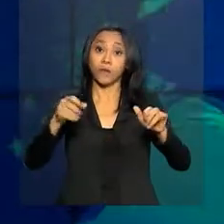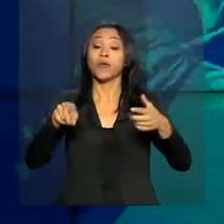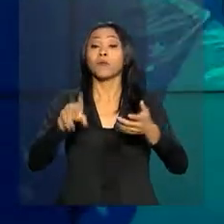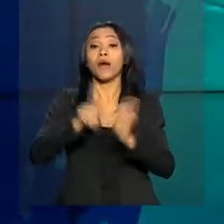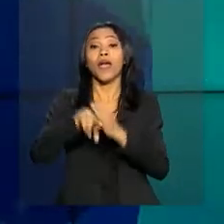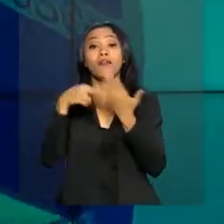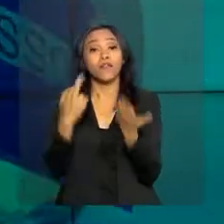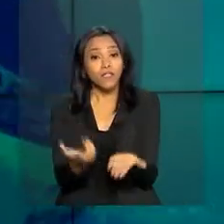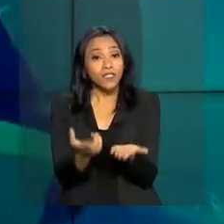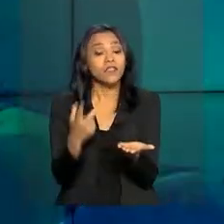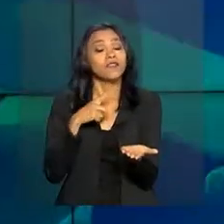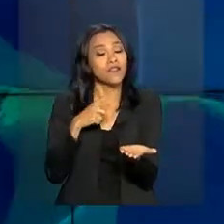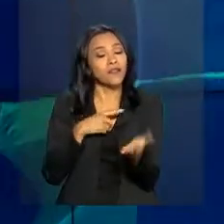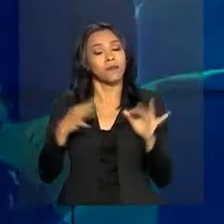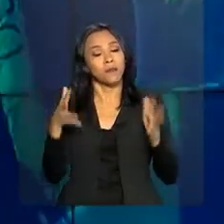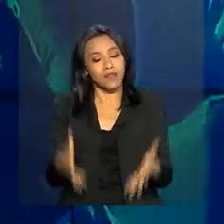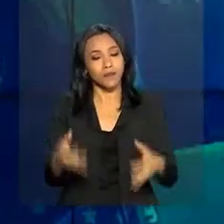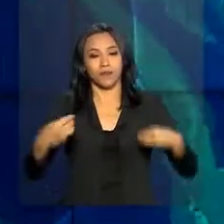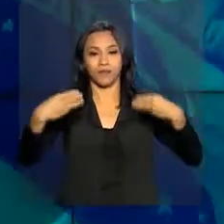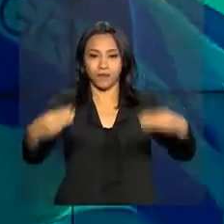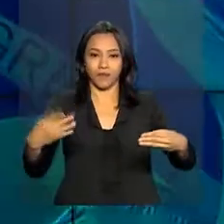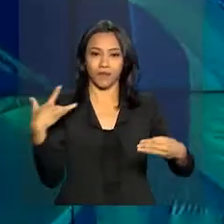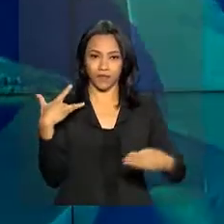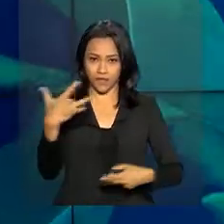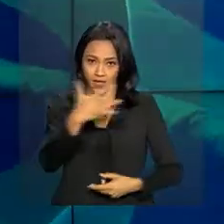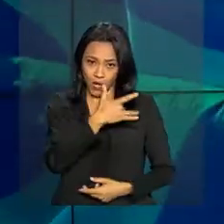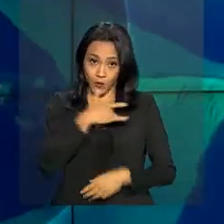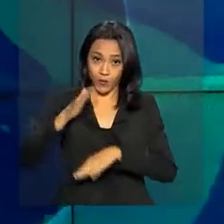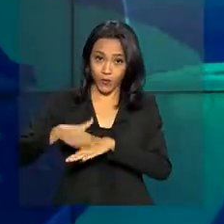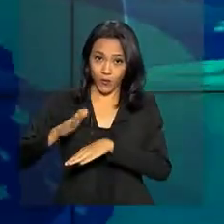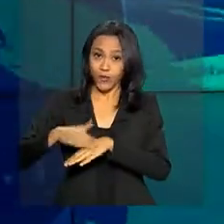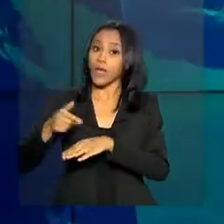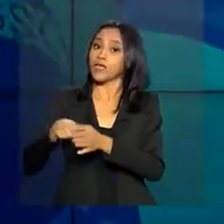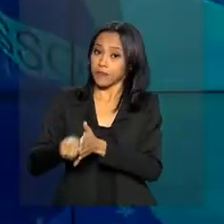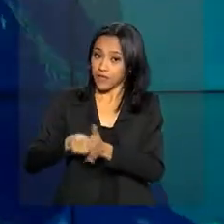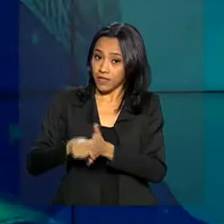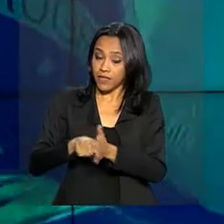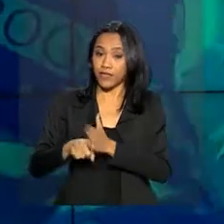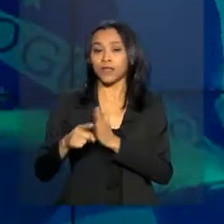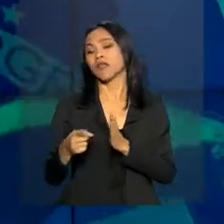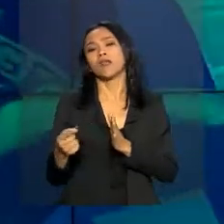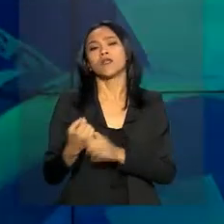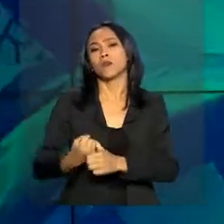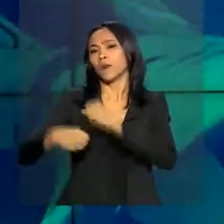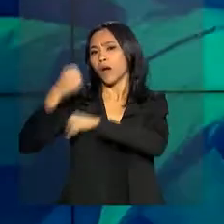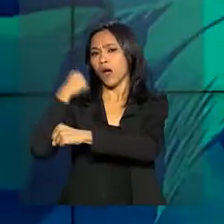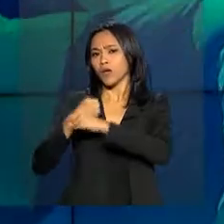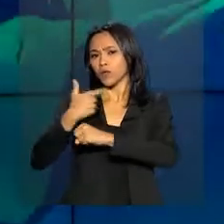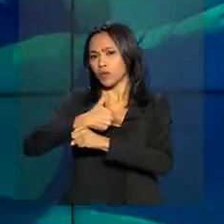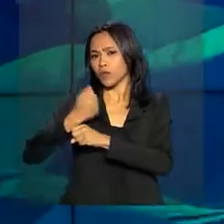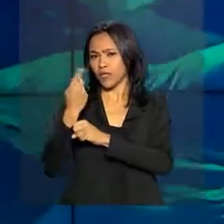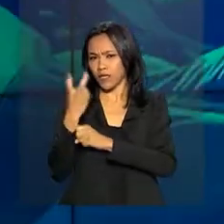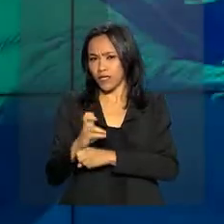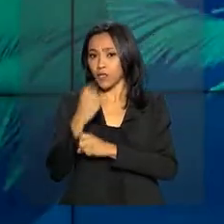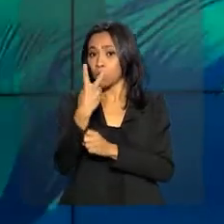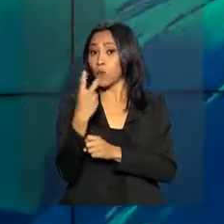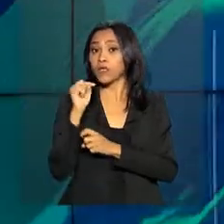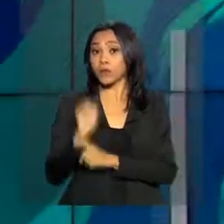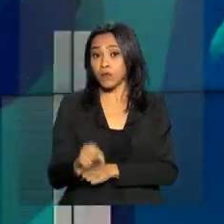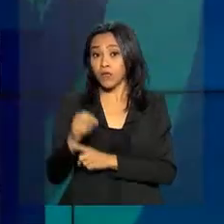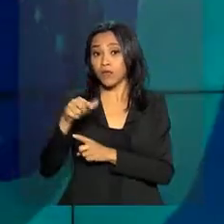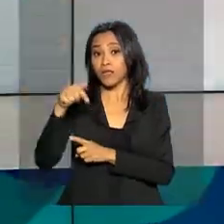e que contou com a participação do Ministério da Saúde. De acordo com a pesquisa, no ano de 2015, 2.075